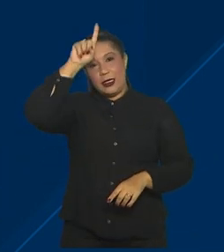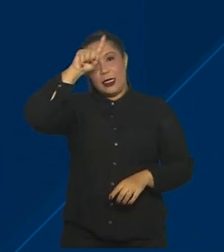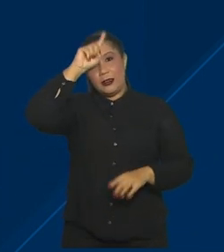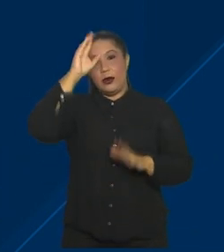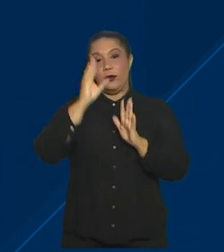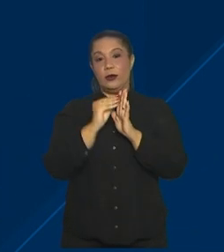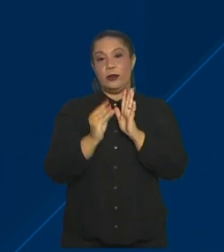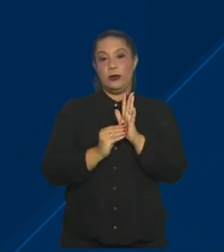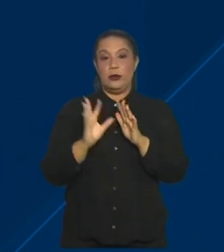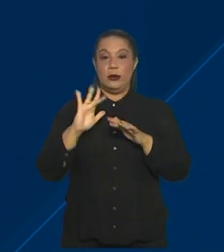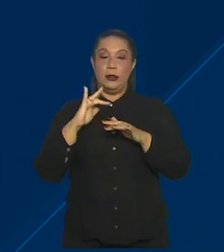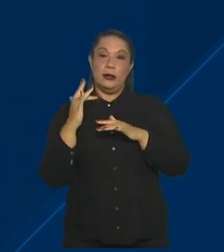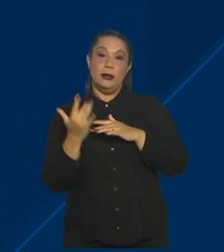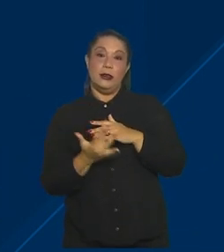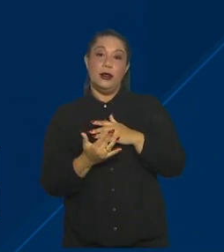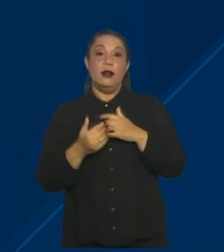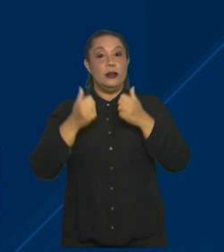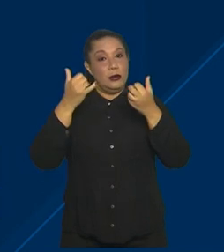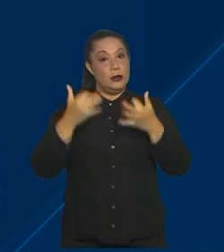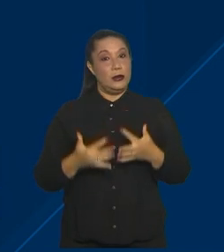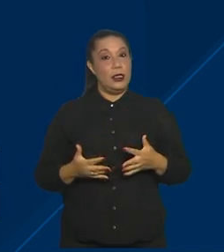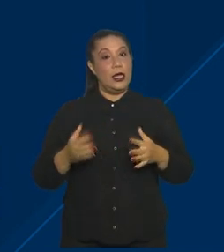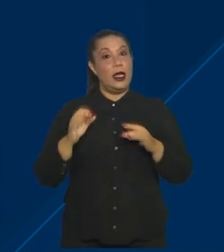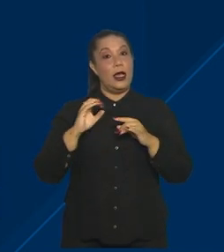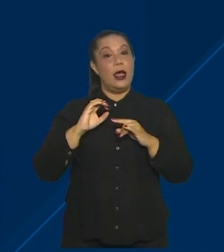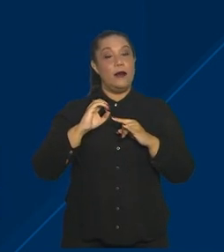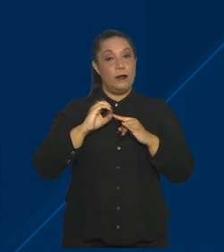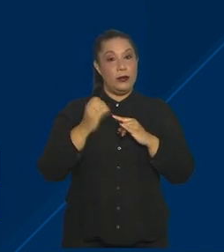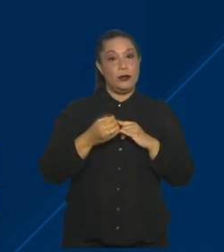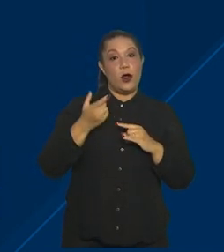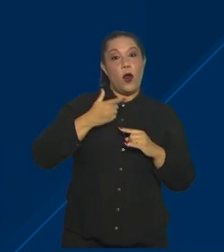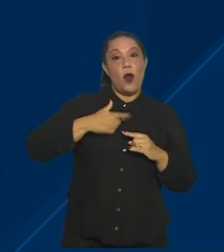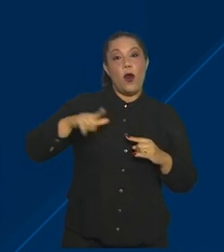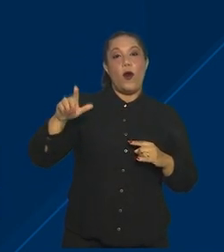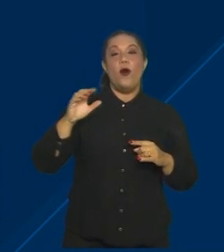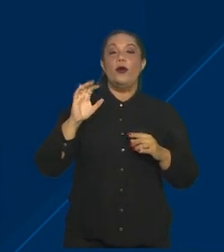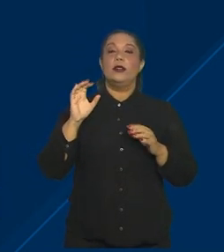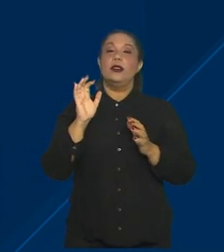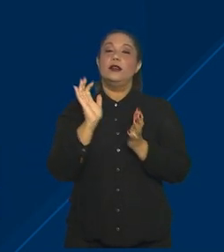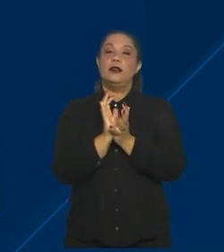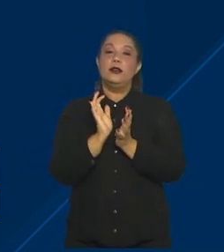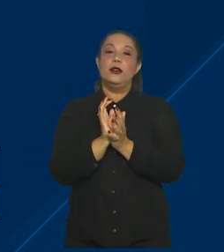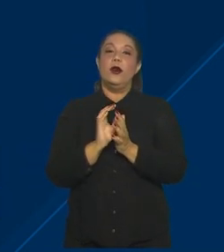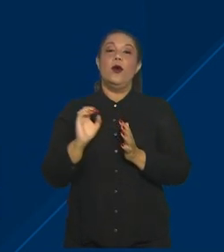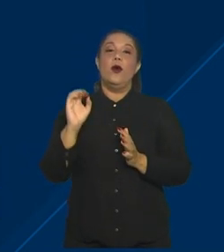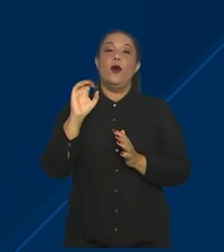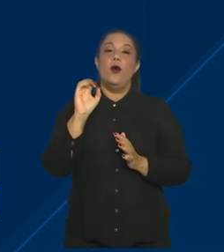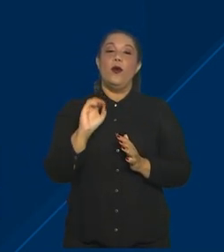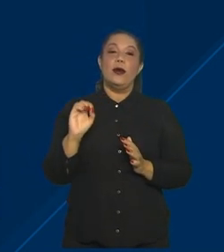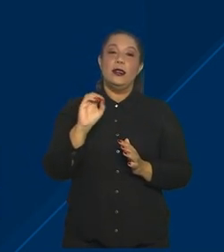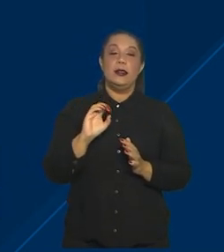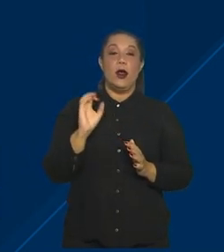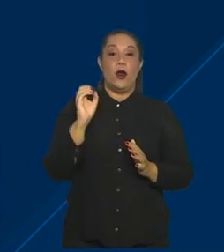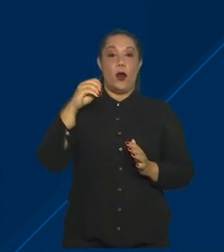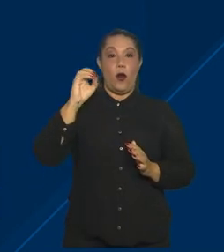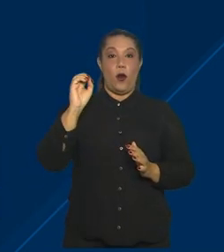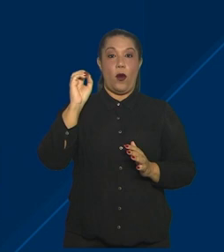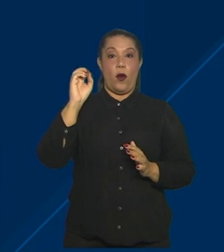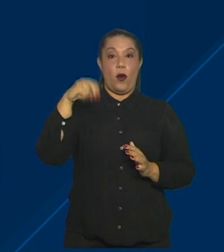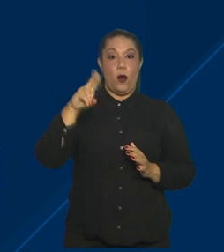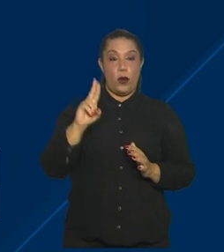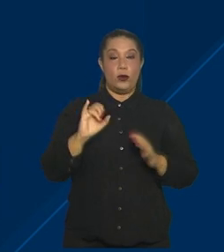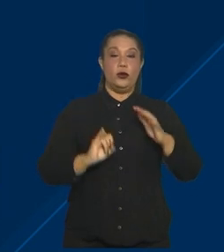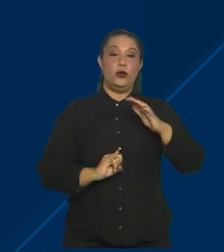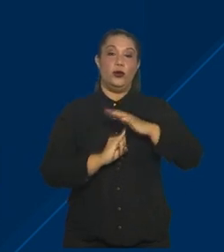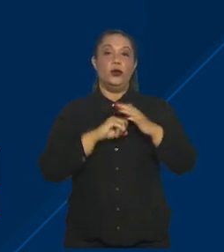para a rede social. E como você disse, além da Fiocruz, outras organizações participam do projeto, como as Nações Unidas, o Instituto